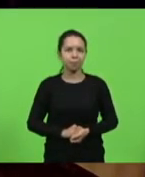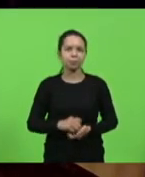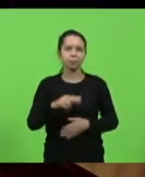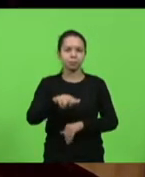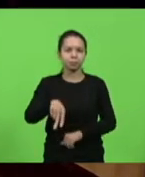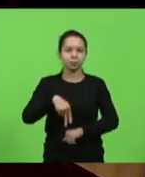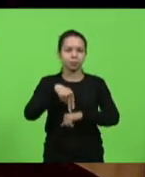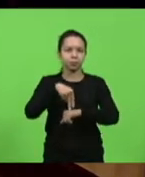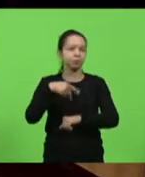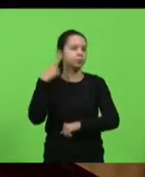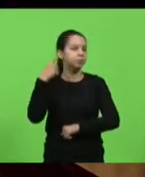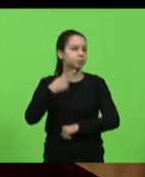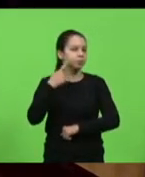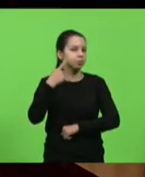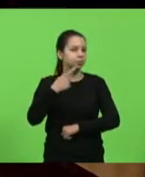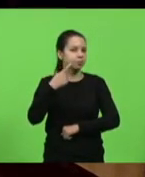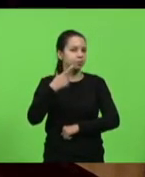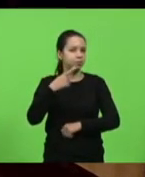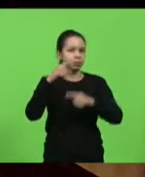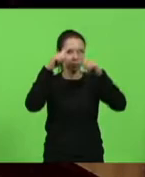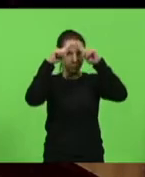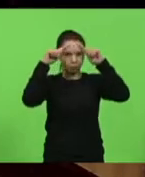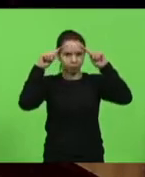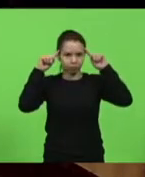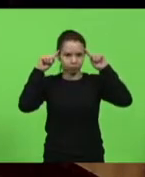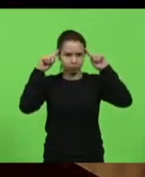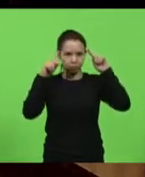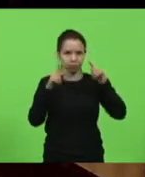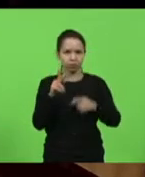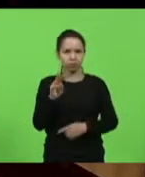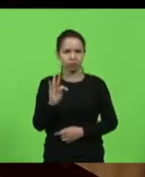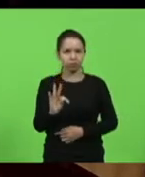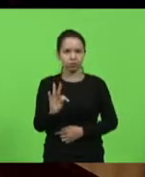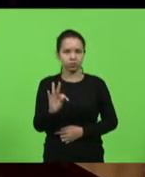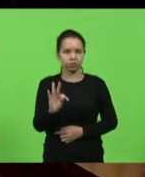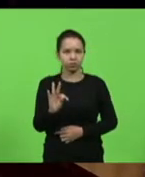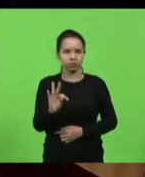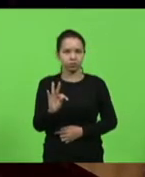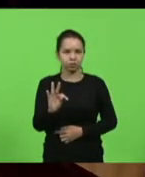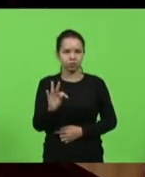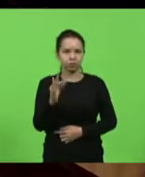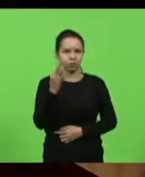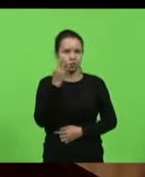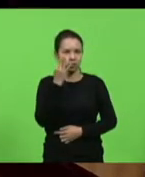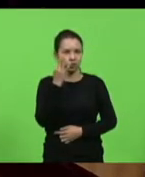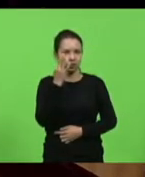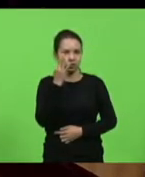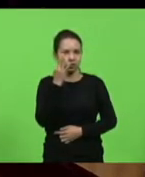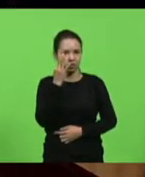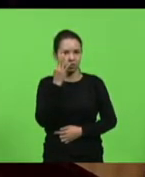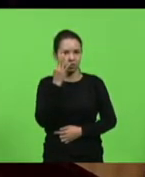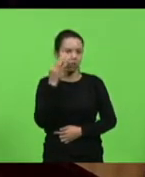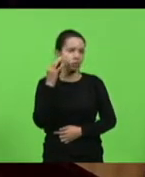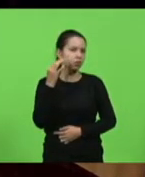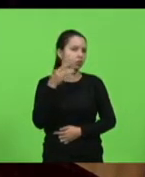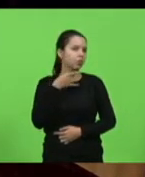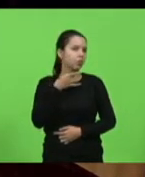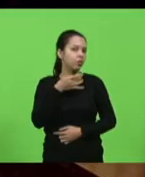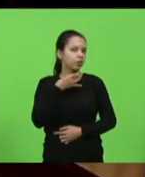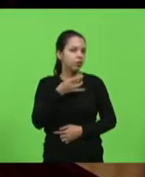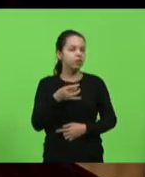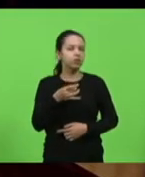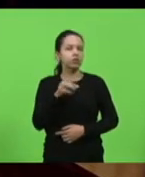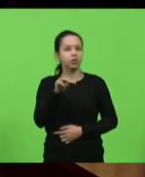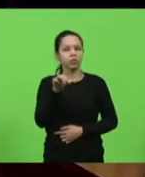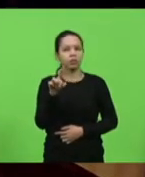deputados Neldi Sareta, Partido dos Trabalhadores, Fernando Krelink e Valdir Cobalquini, bloco MDB